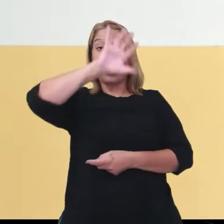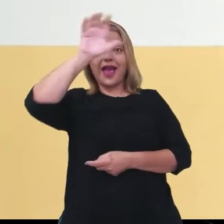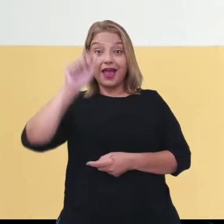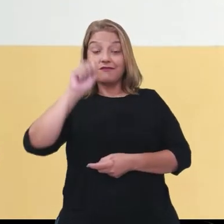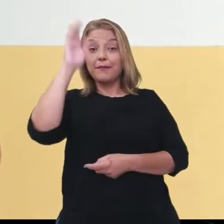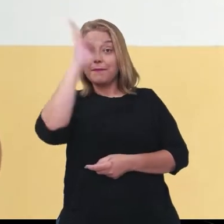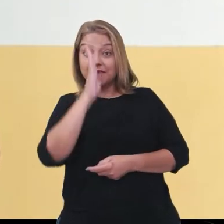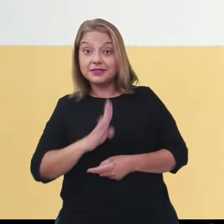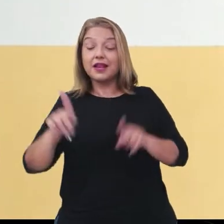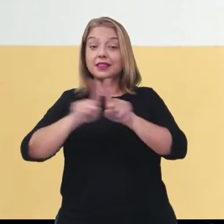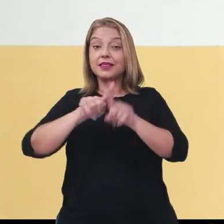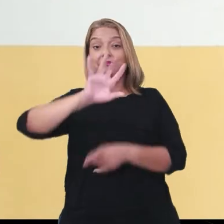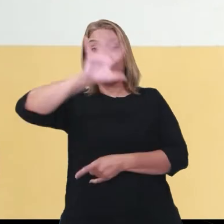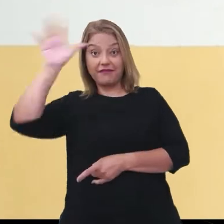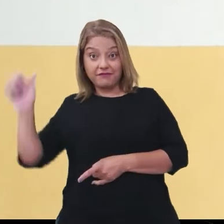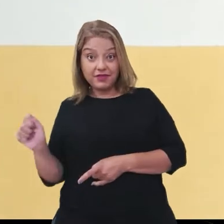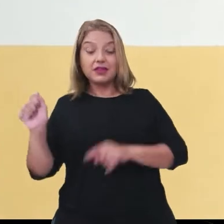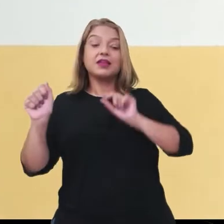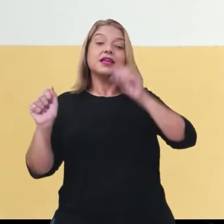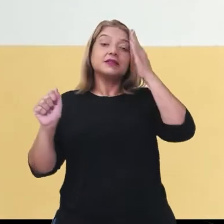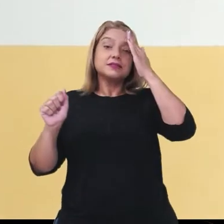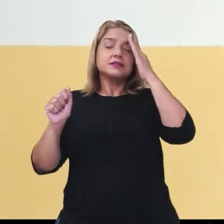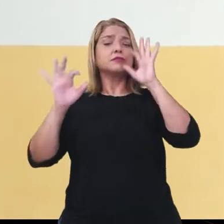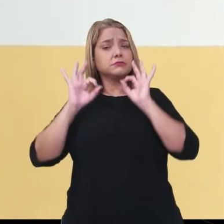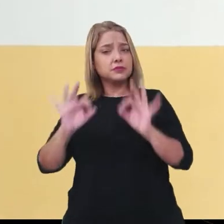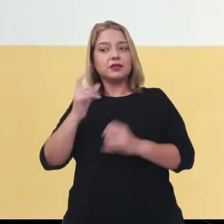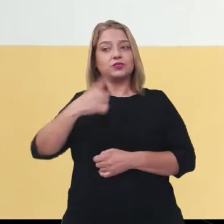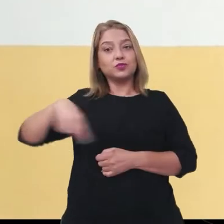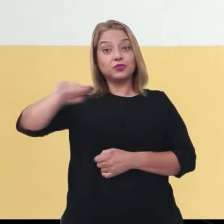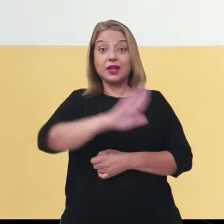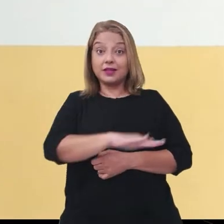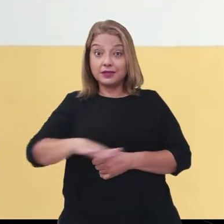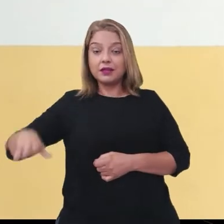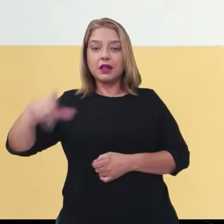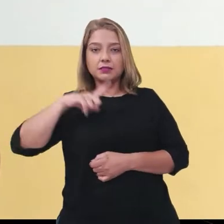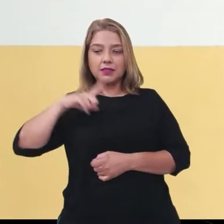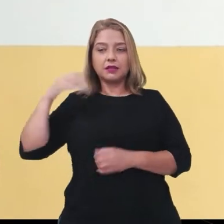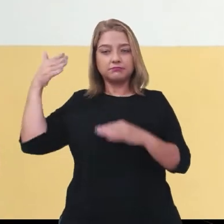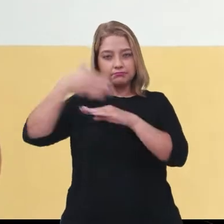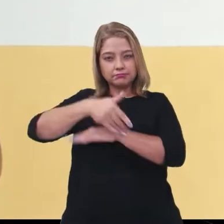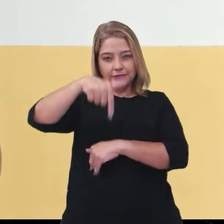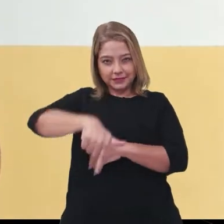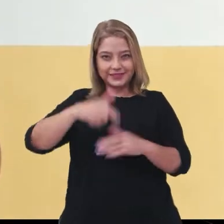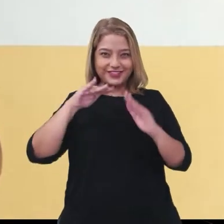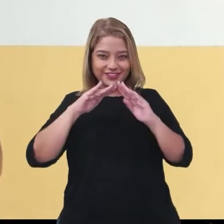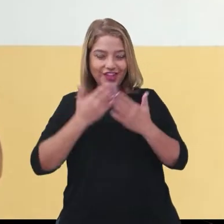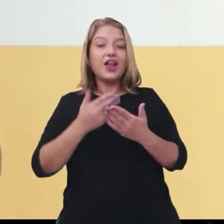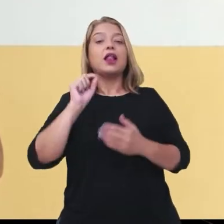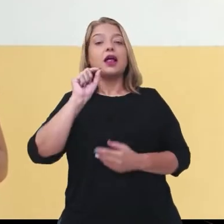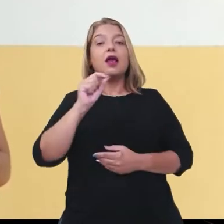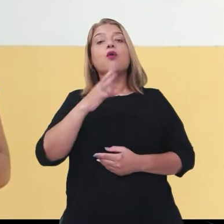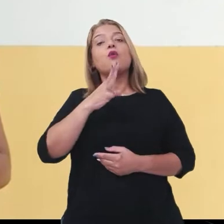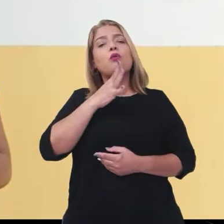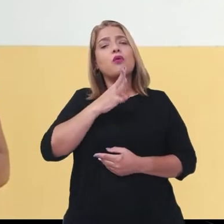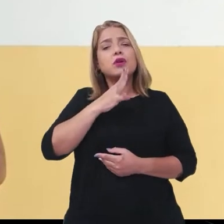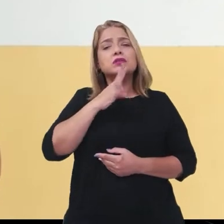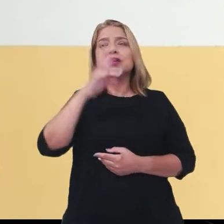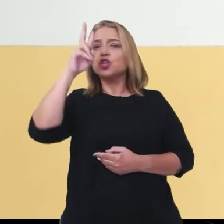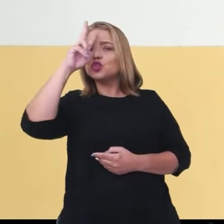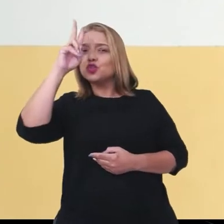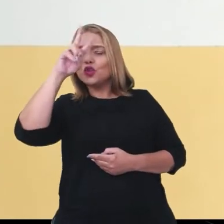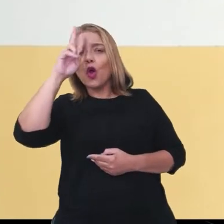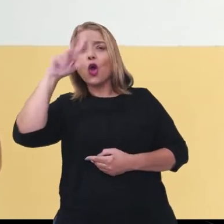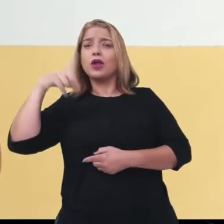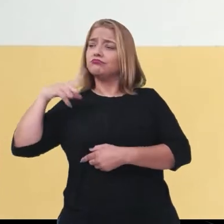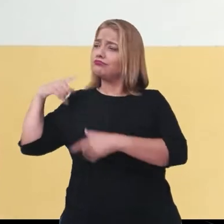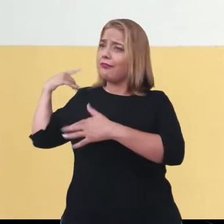e Africana, tendo a certeza de que as crianças atendidas aqui no CEMEJAS de Colorado puderam conhecer a história de nossas